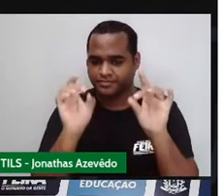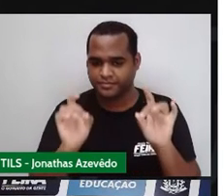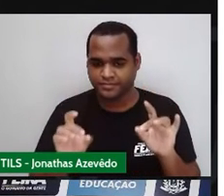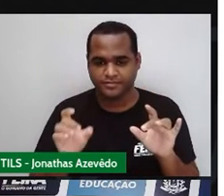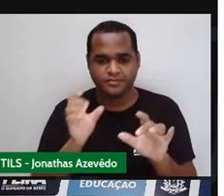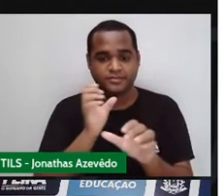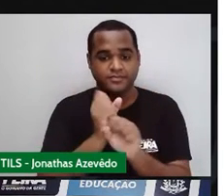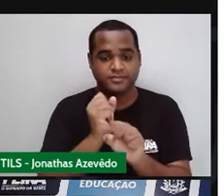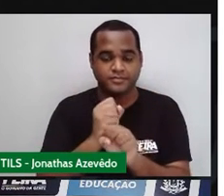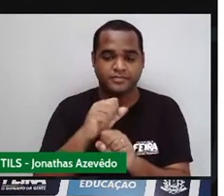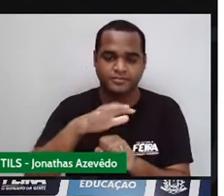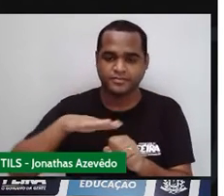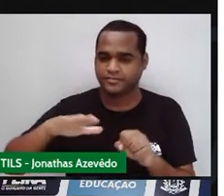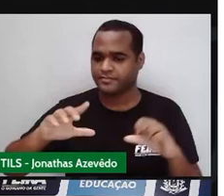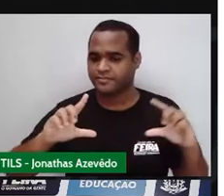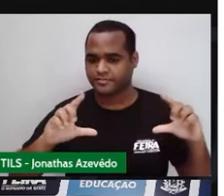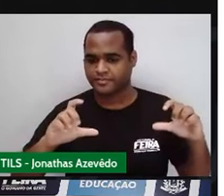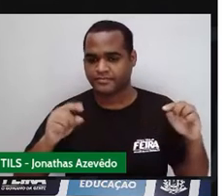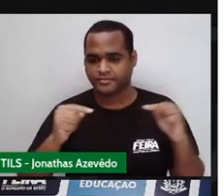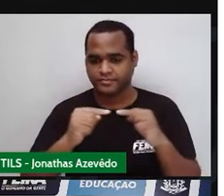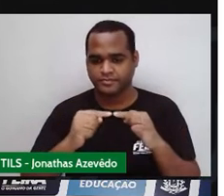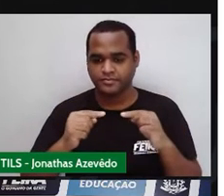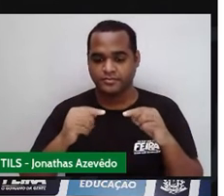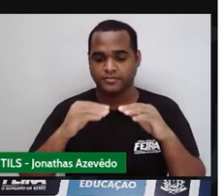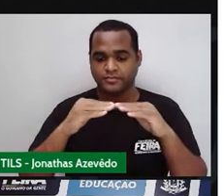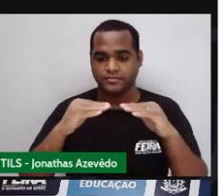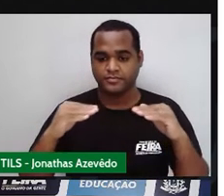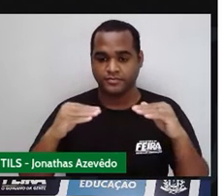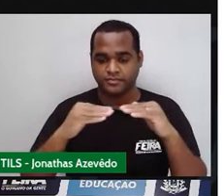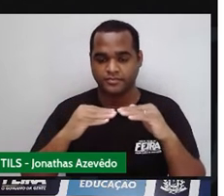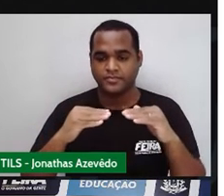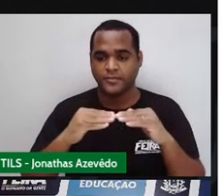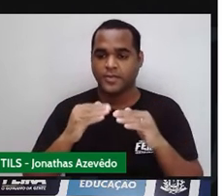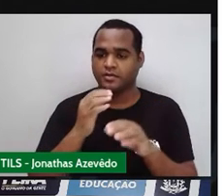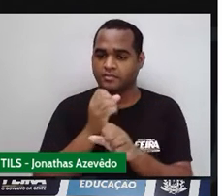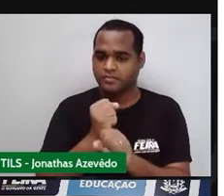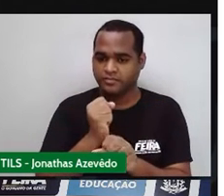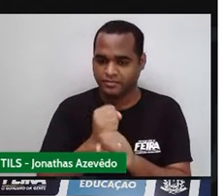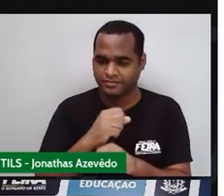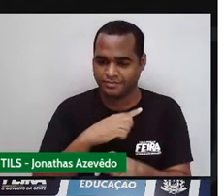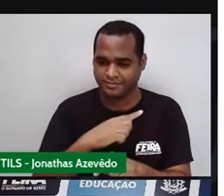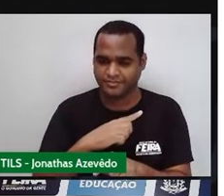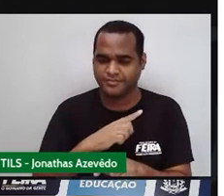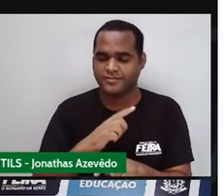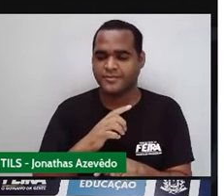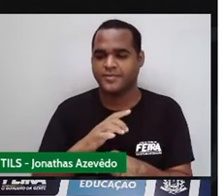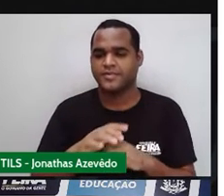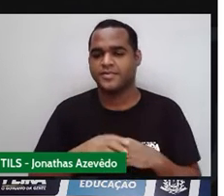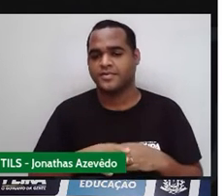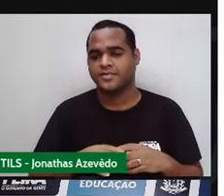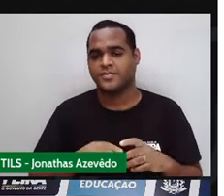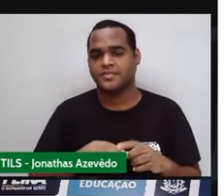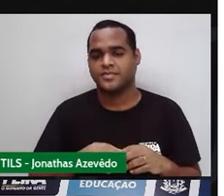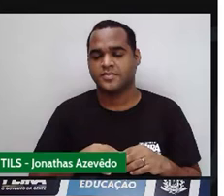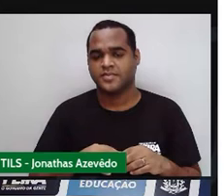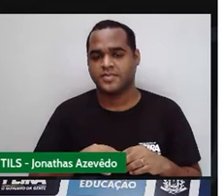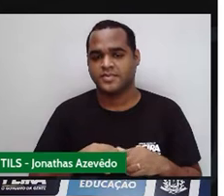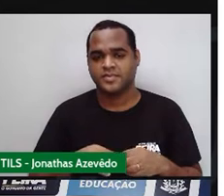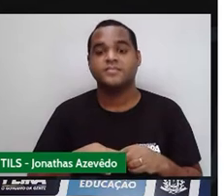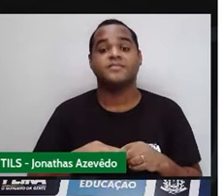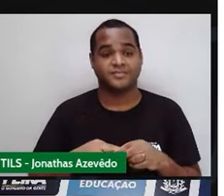de uma figura chamada trapézio, que é um quadrilátero, né? A gente viu aí a área de